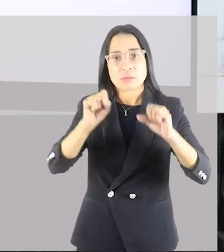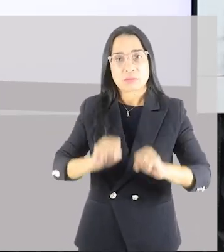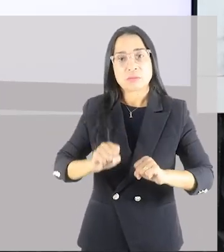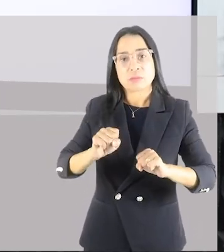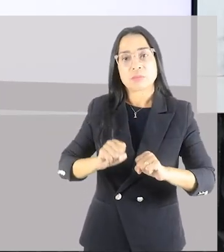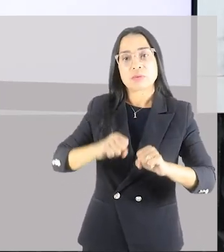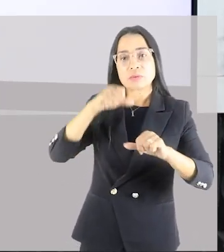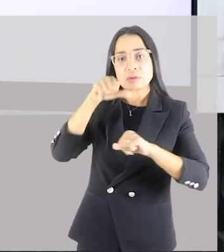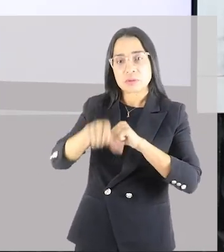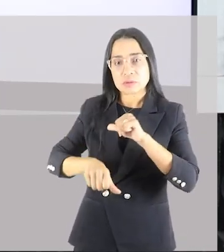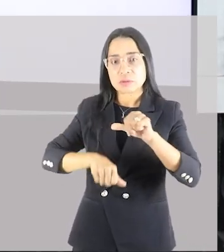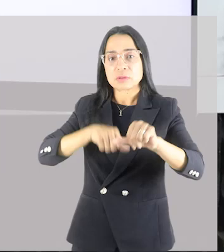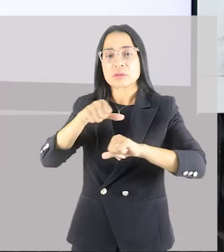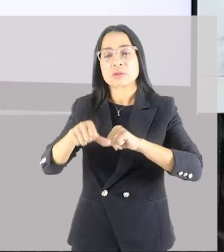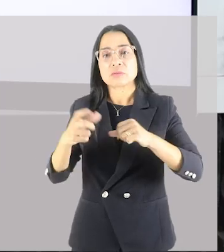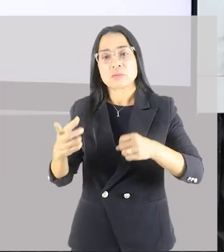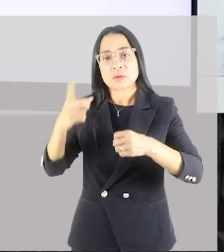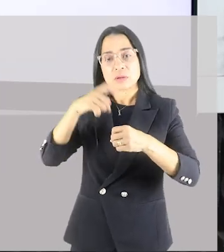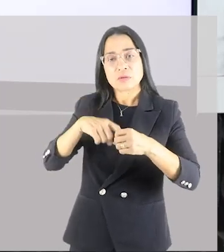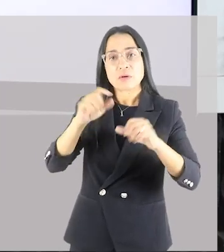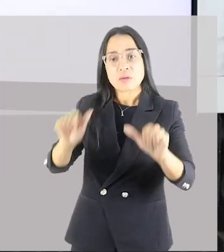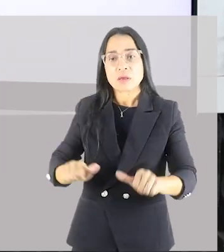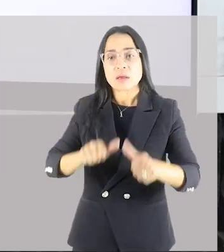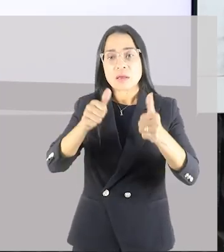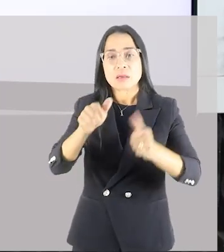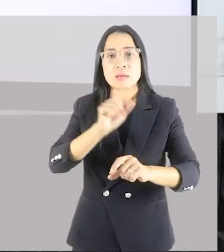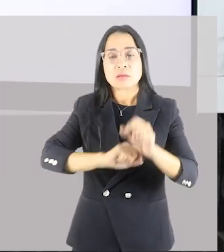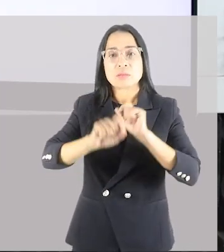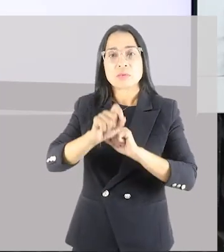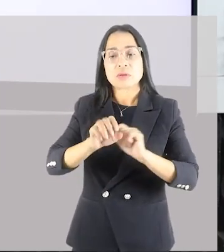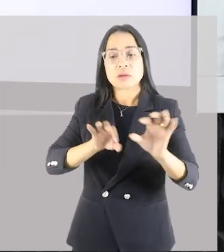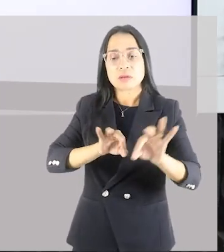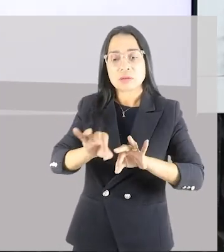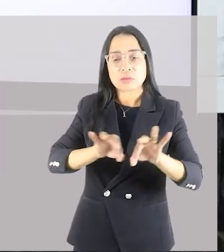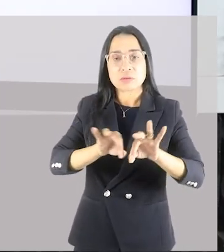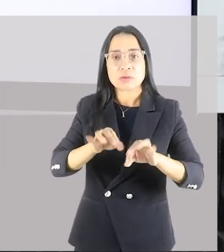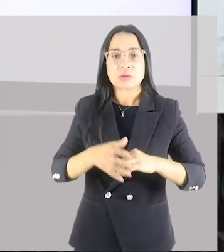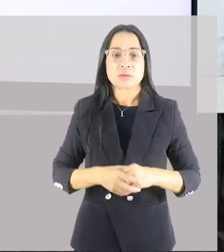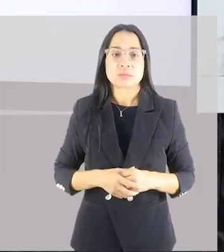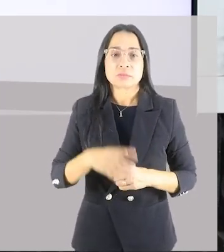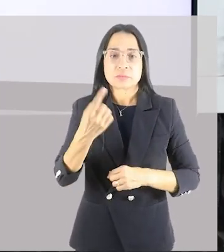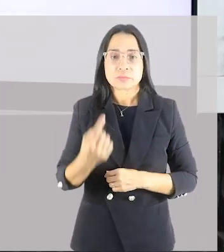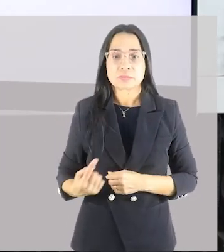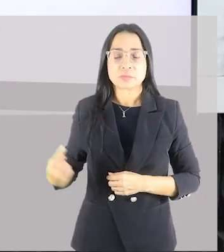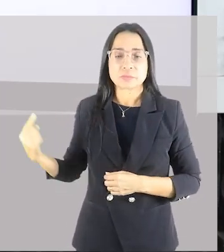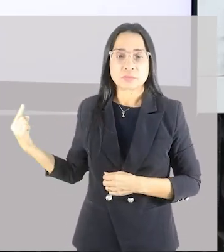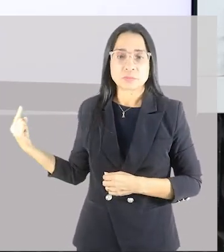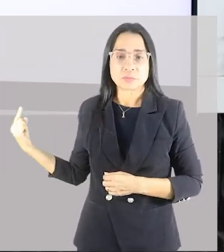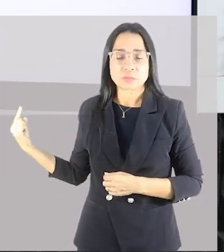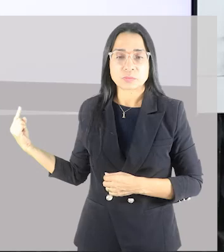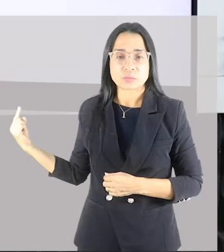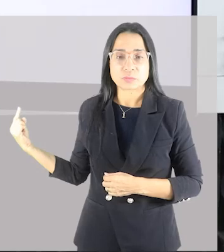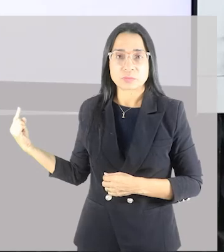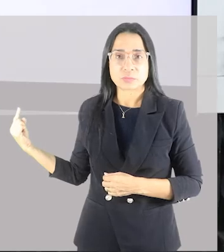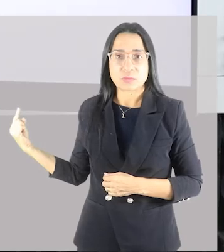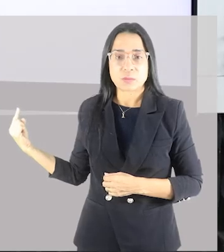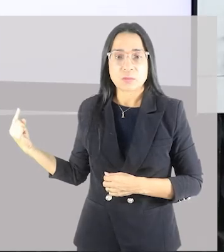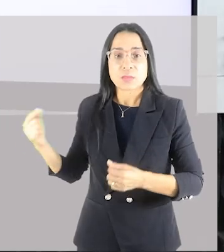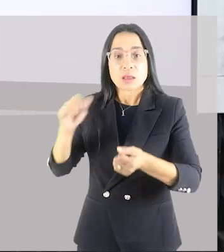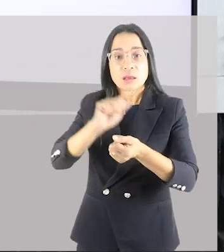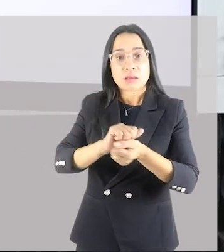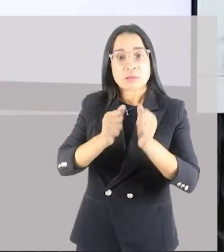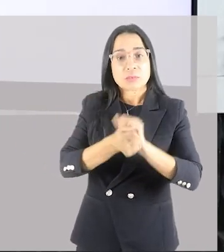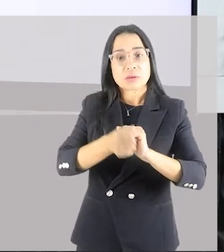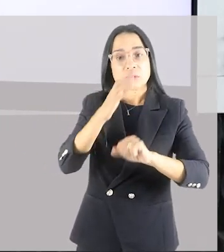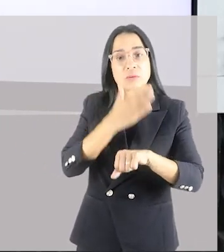se regenerar e melhorar essa funcionalidade. Adaptação ao treino anaeróbico, que é quando a gente utiliza